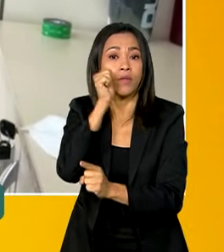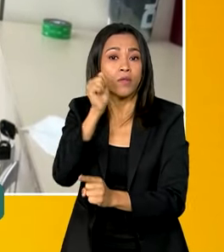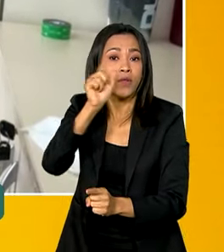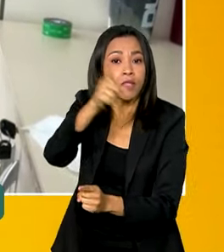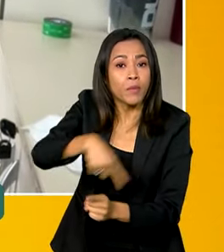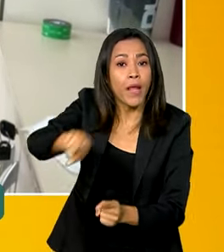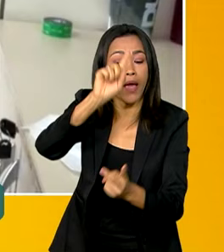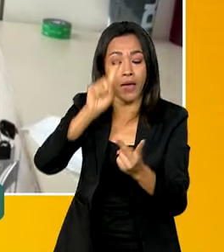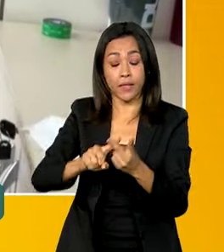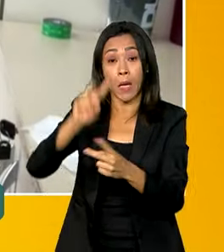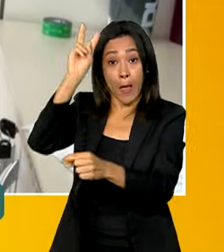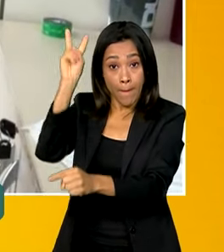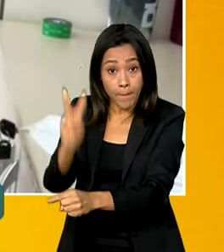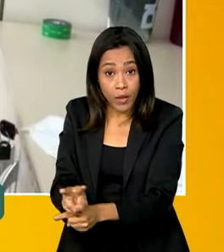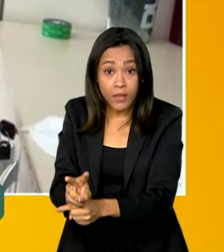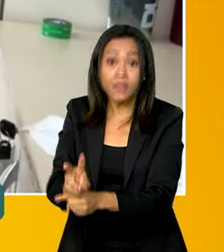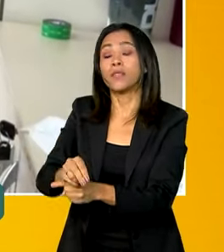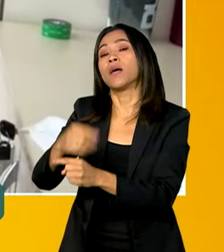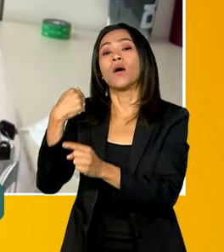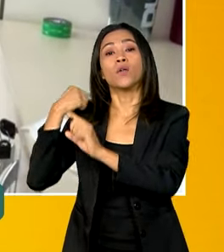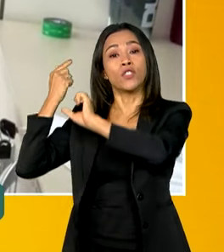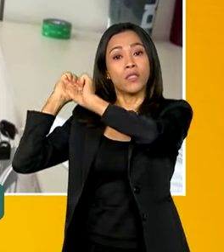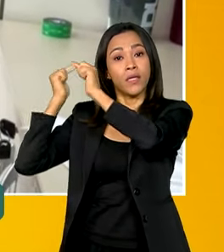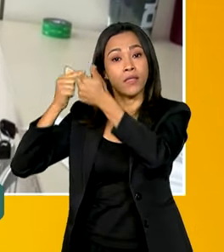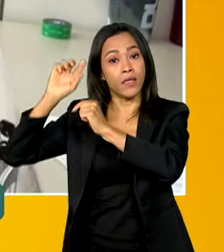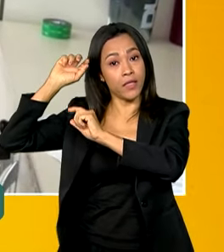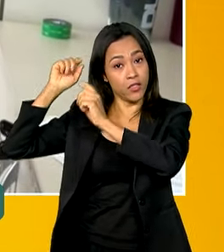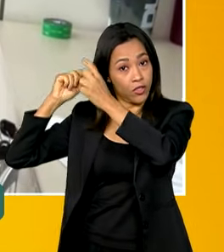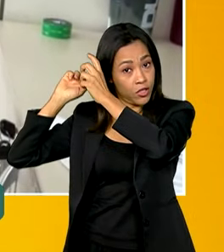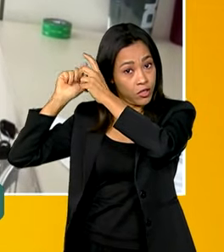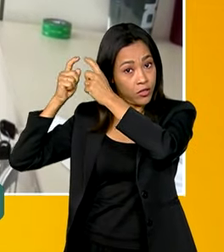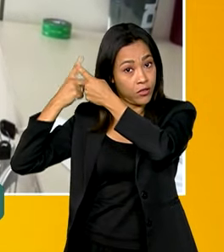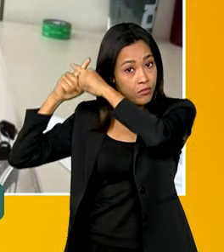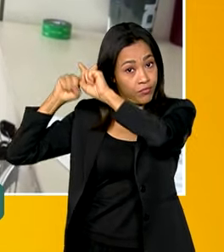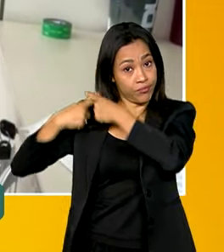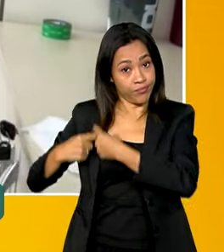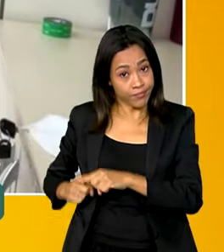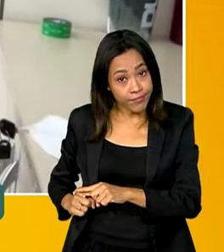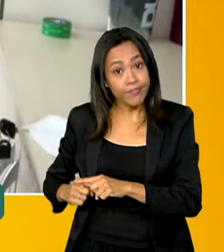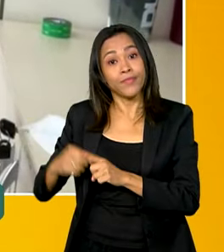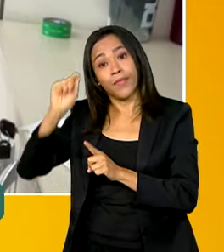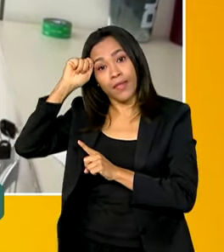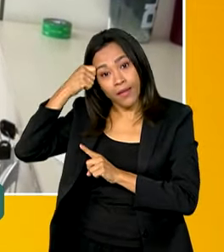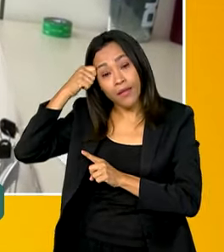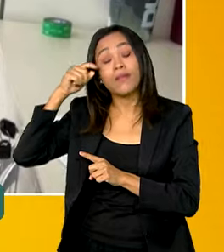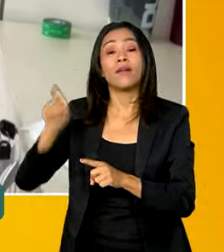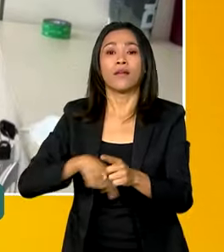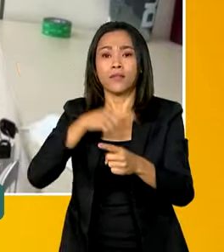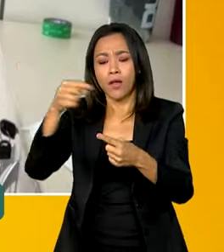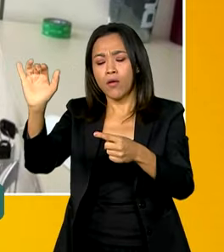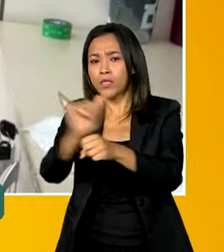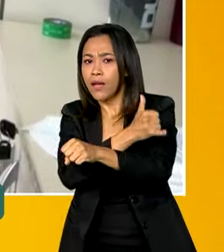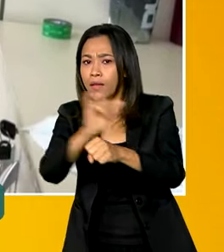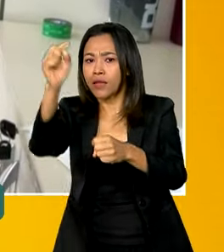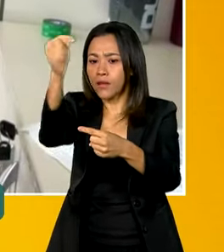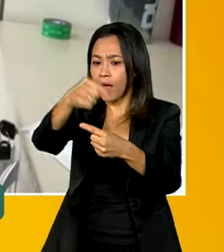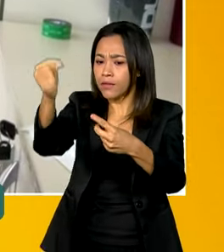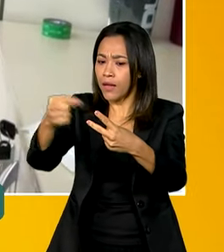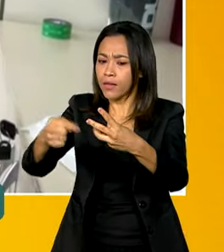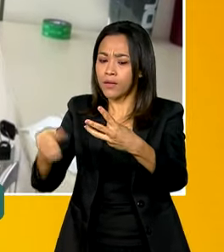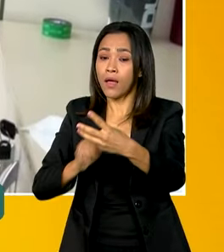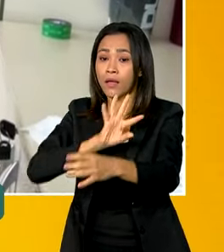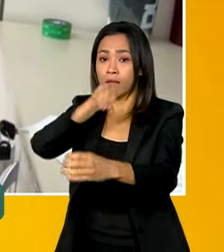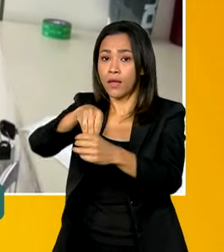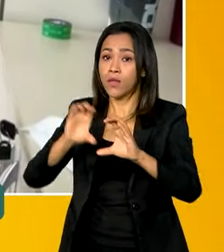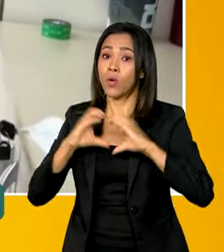afrodescendentes, da proteção dos direitos dos povos indígenas, iniciativas que estão sendo realizadas dentro das comunidades, que nós